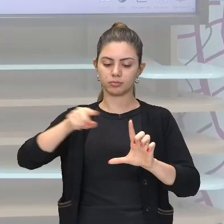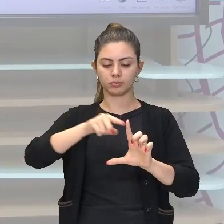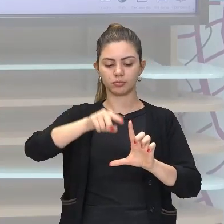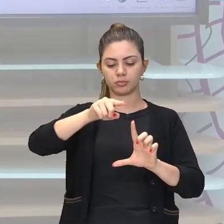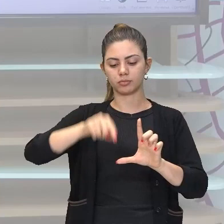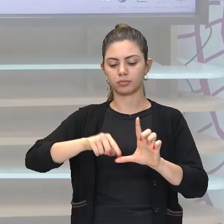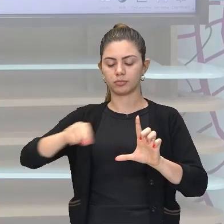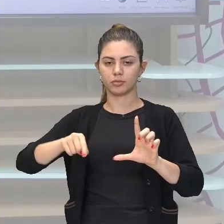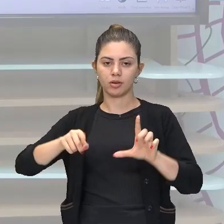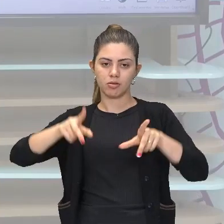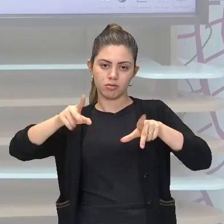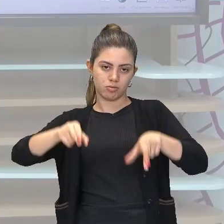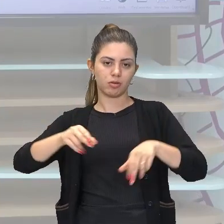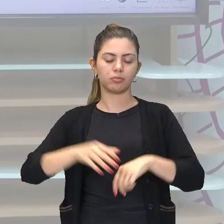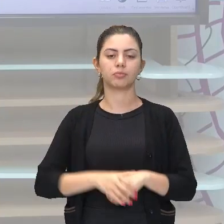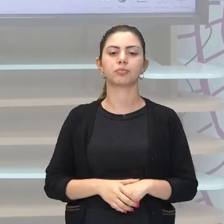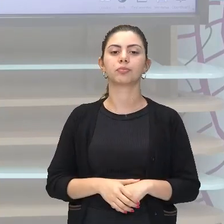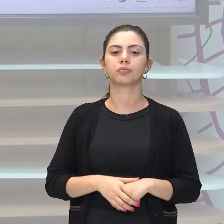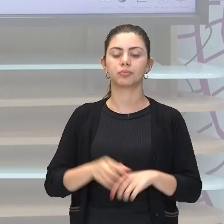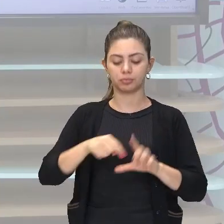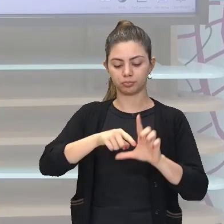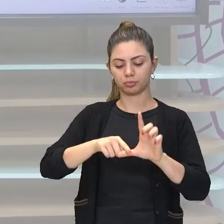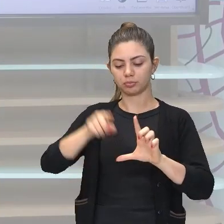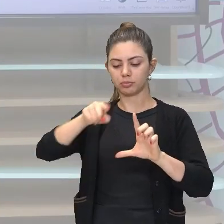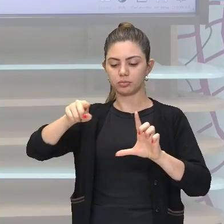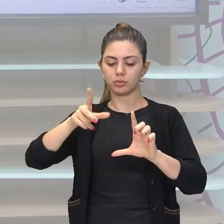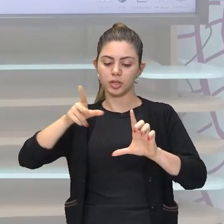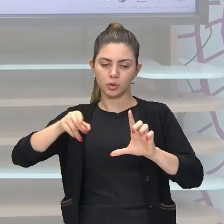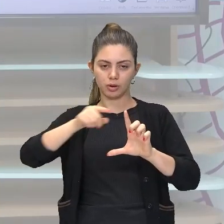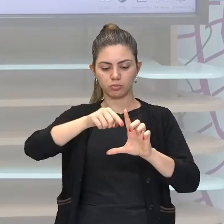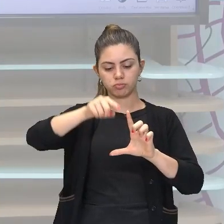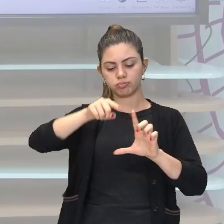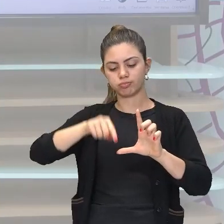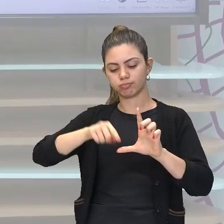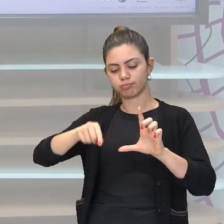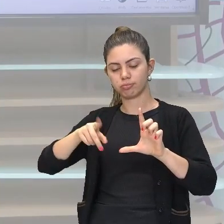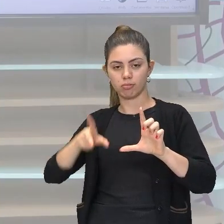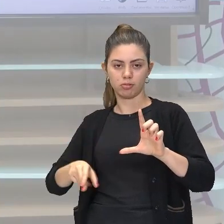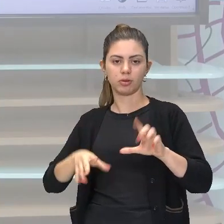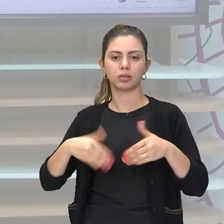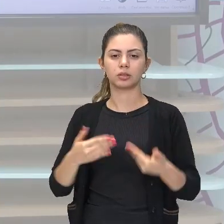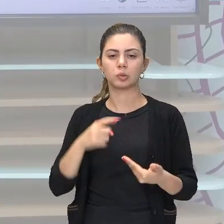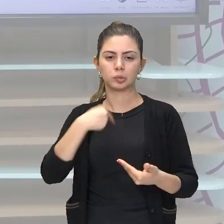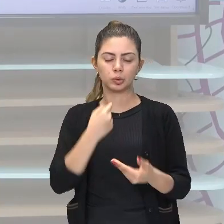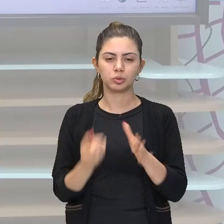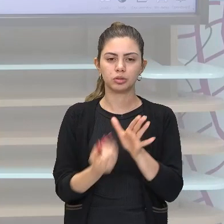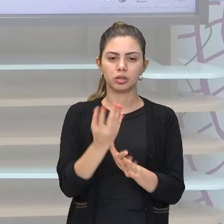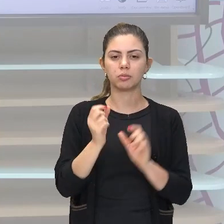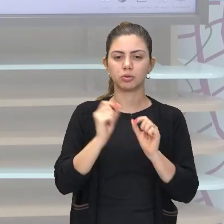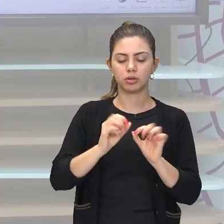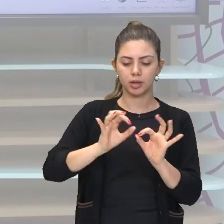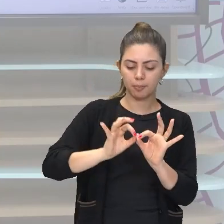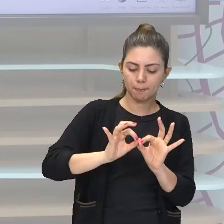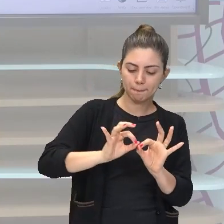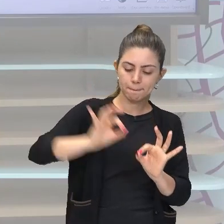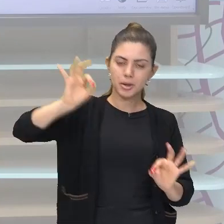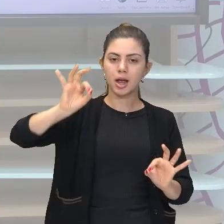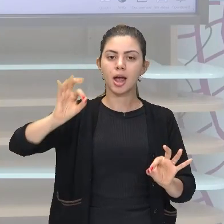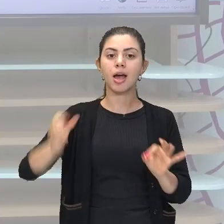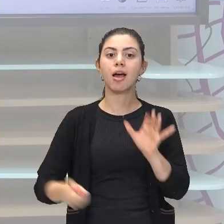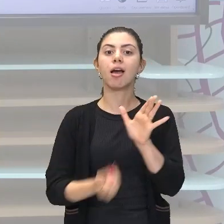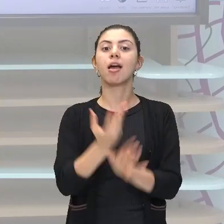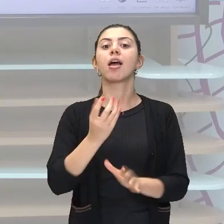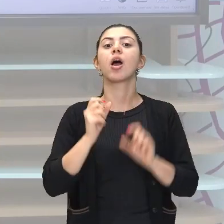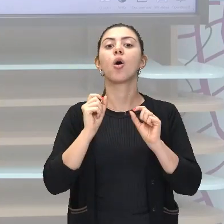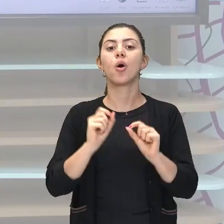mesma medida. E quando nós traçamos, nós traçamos a diagonal, eu construo dois triângulos, certo? Eu escolhi